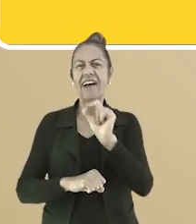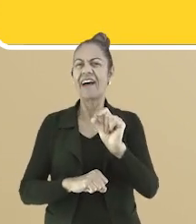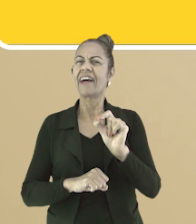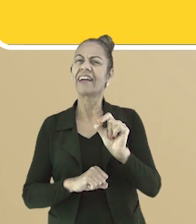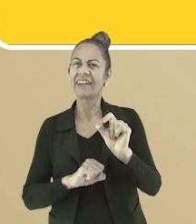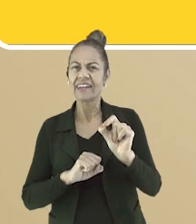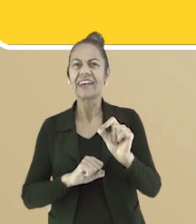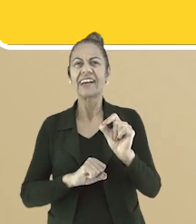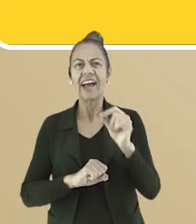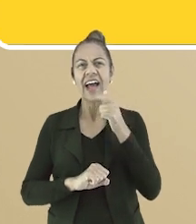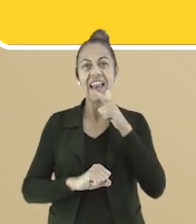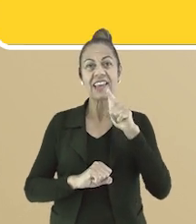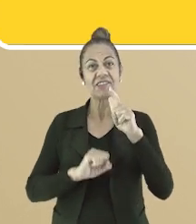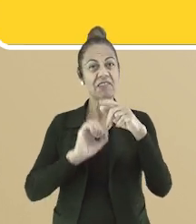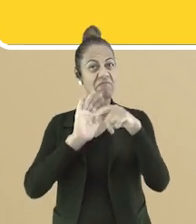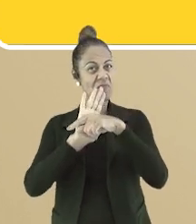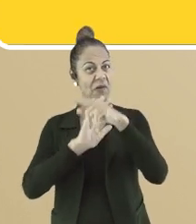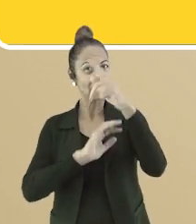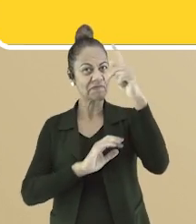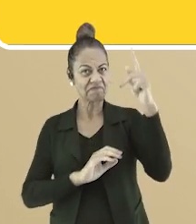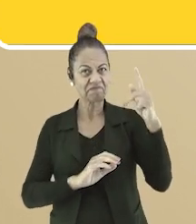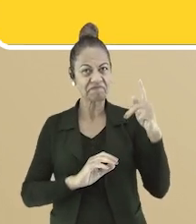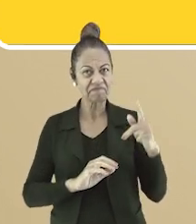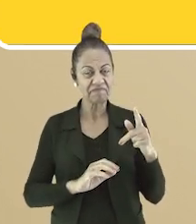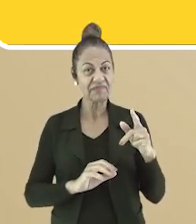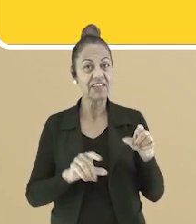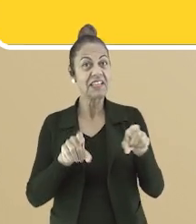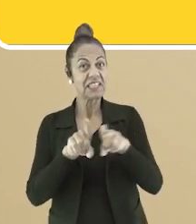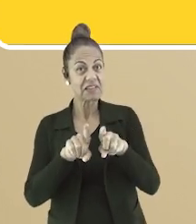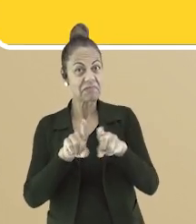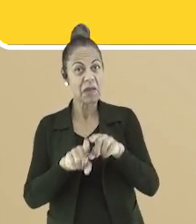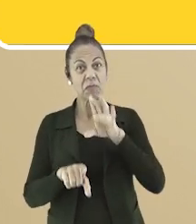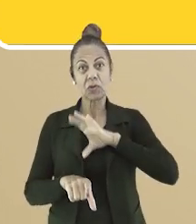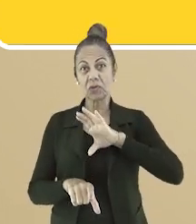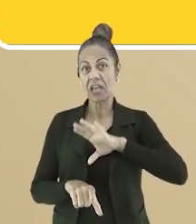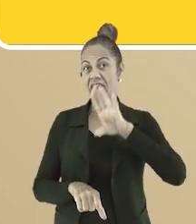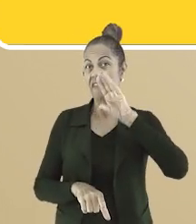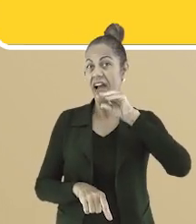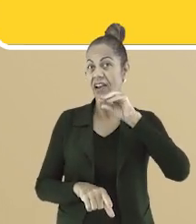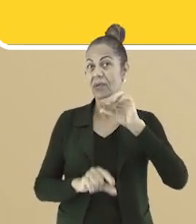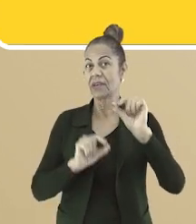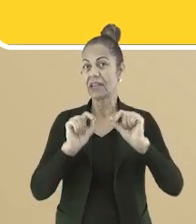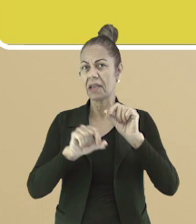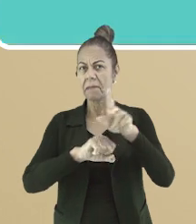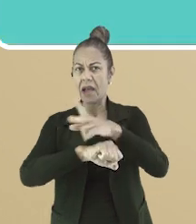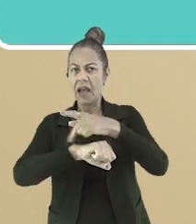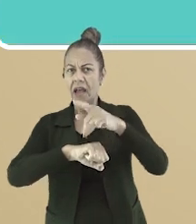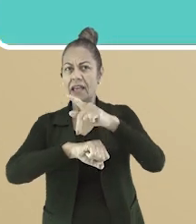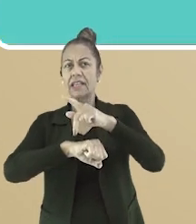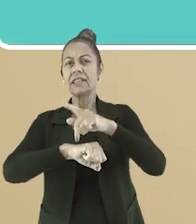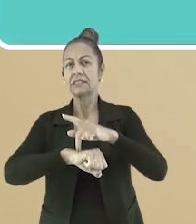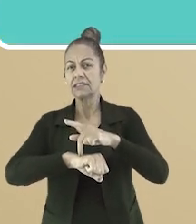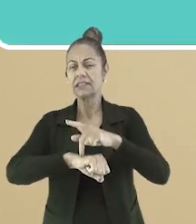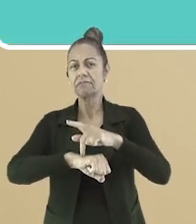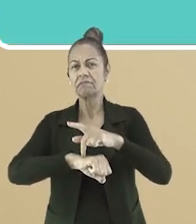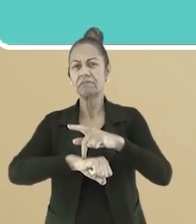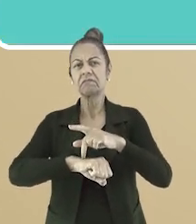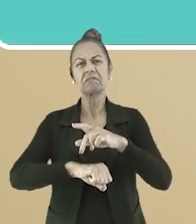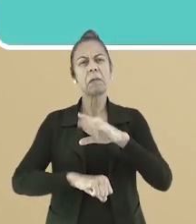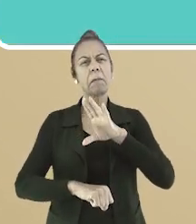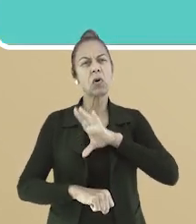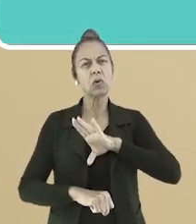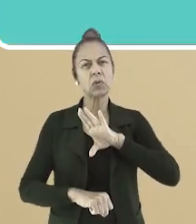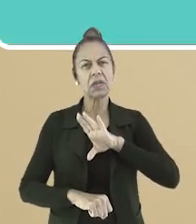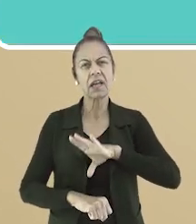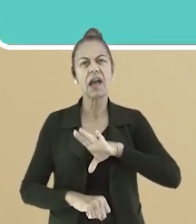é o português. Vejam alguns países em que o português é falado. Portugal, que fica